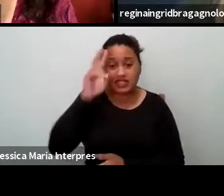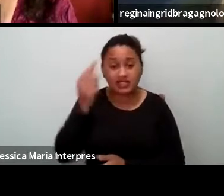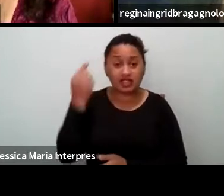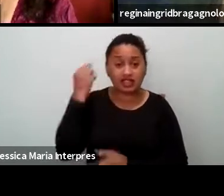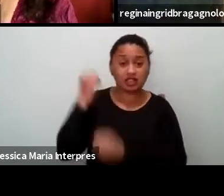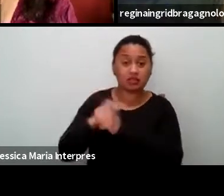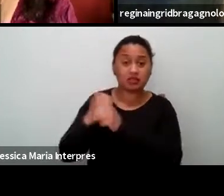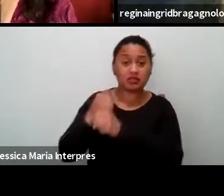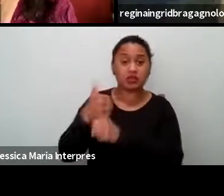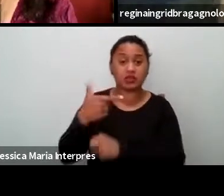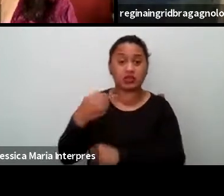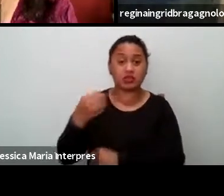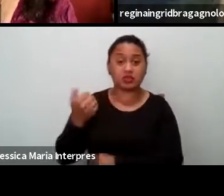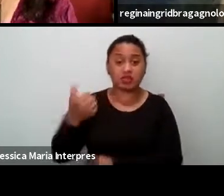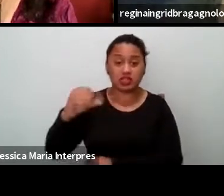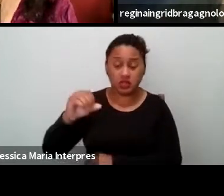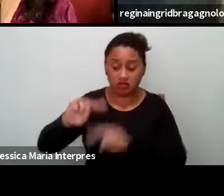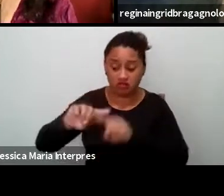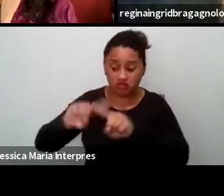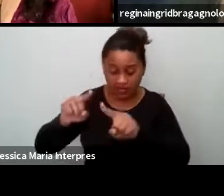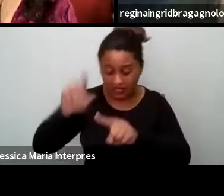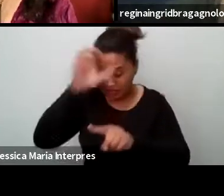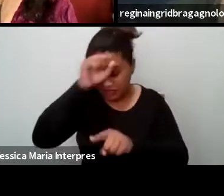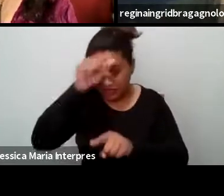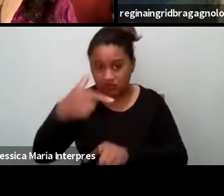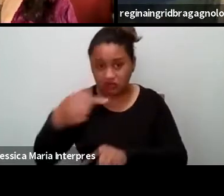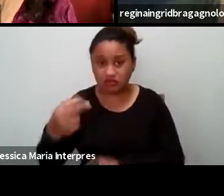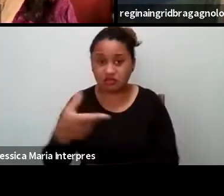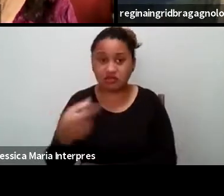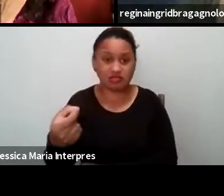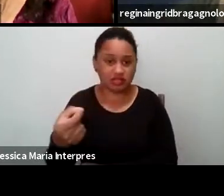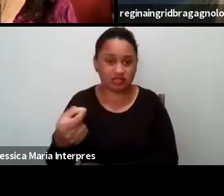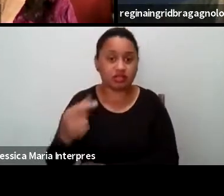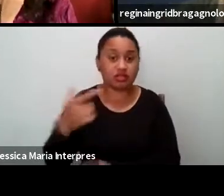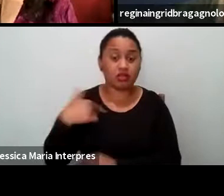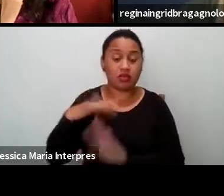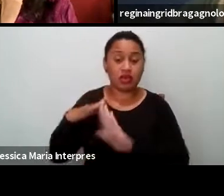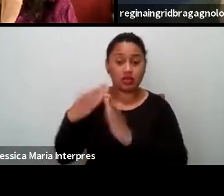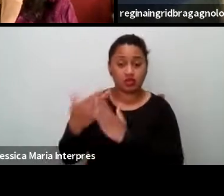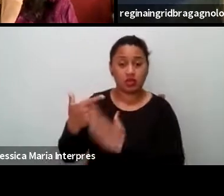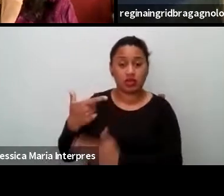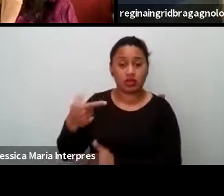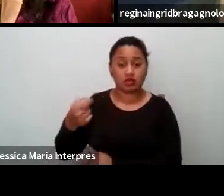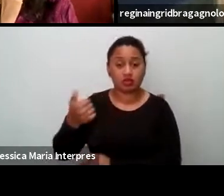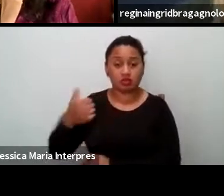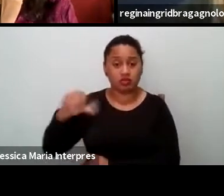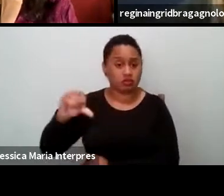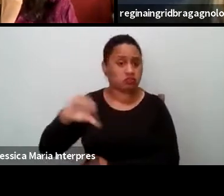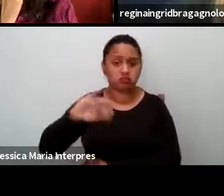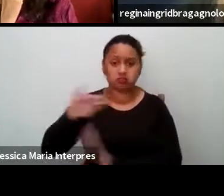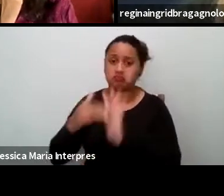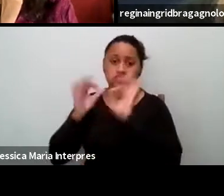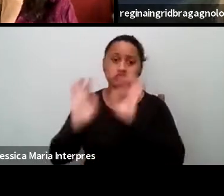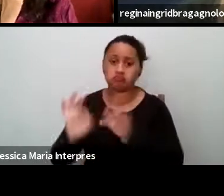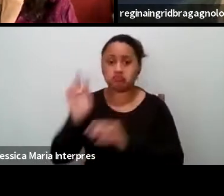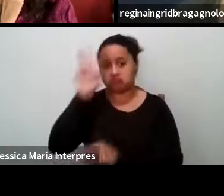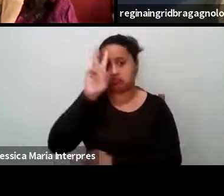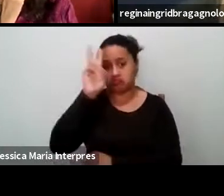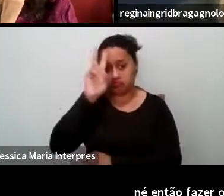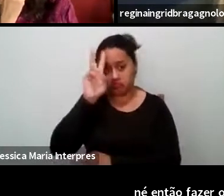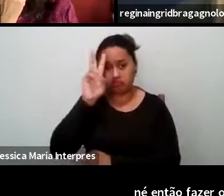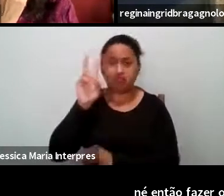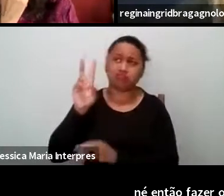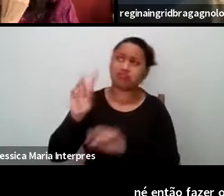2020, né, então a escola de 2019 conhecida, tá tudo certo, apesar de não estar